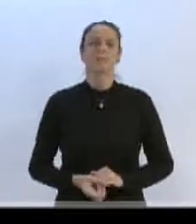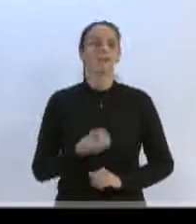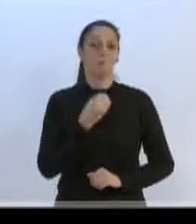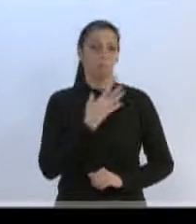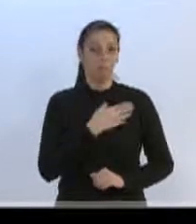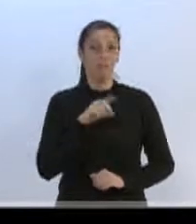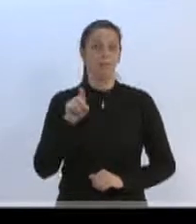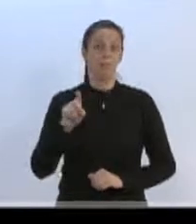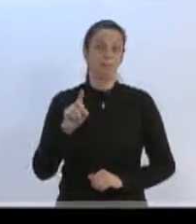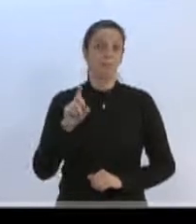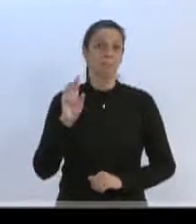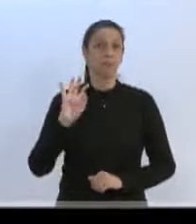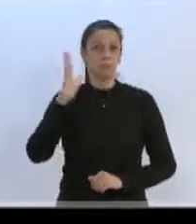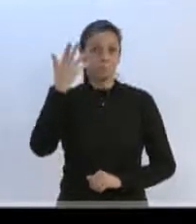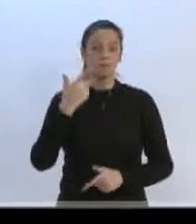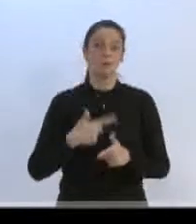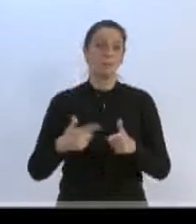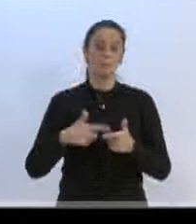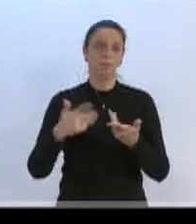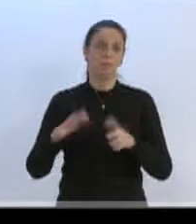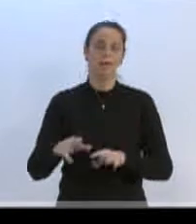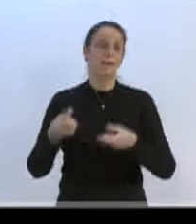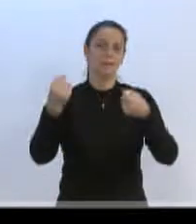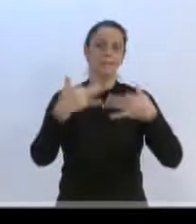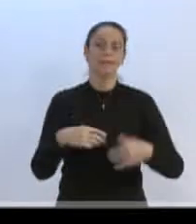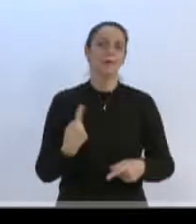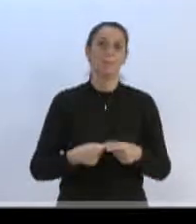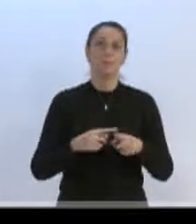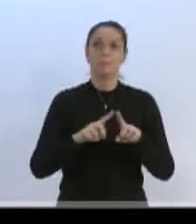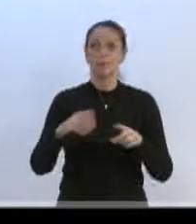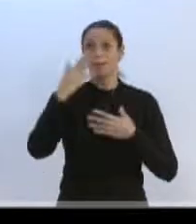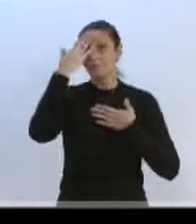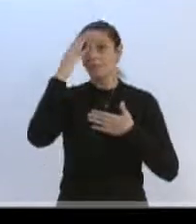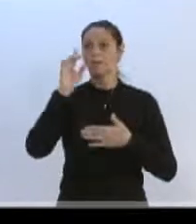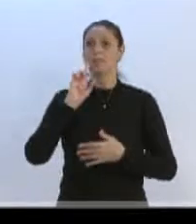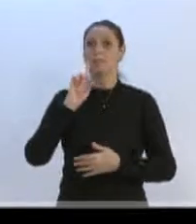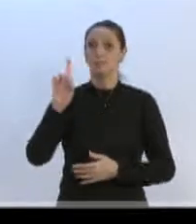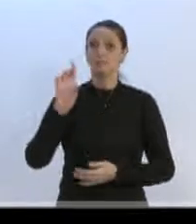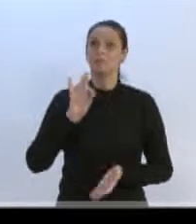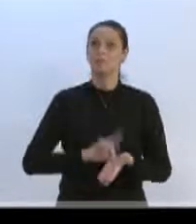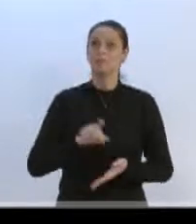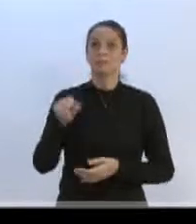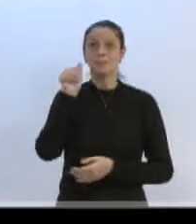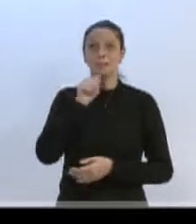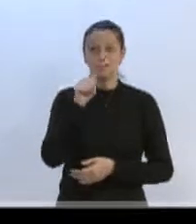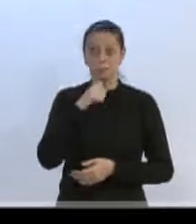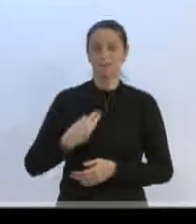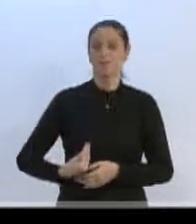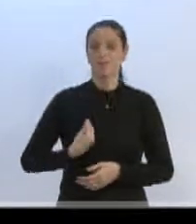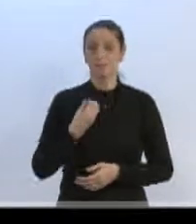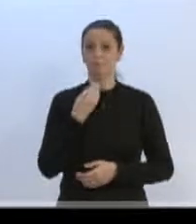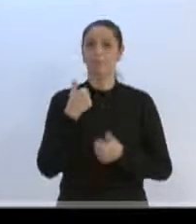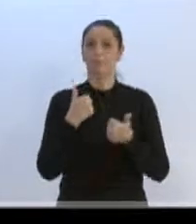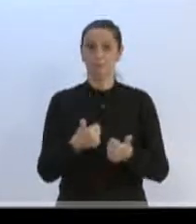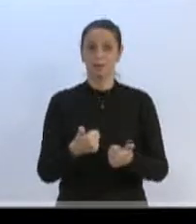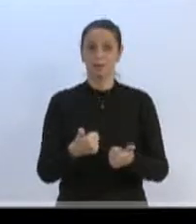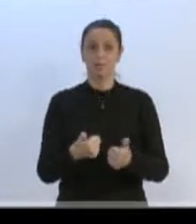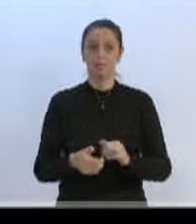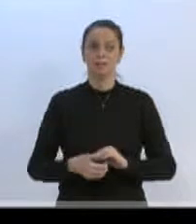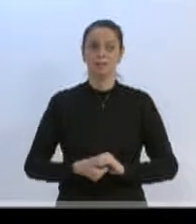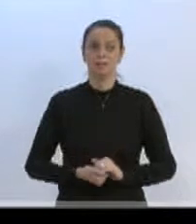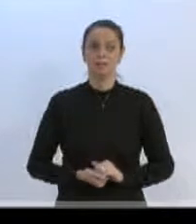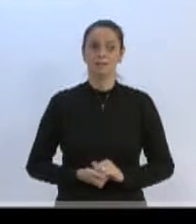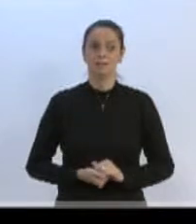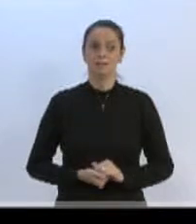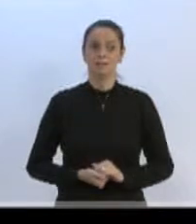teve seus problemas, mas não se fala aqui, mas, graças a Deus, ela está bem. Então, eu quero dizer a cada um de vocês, que pôde passar para os seus